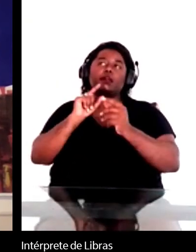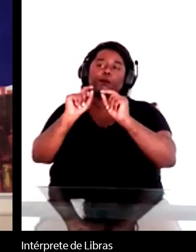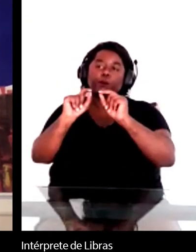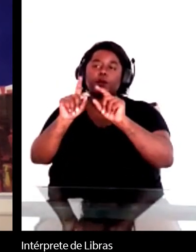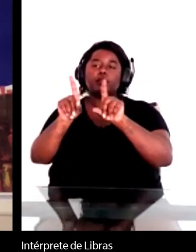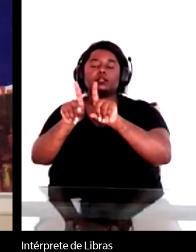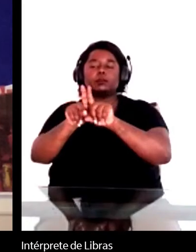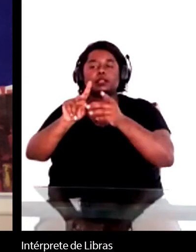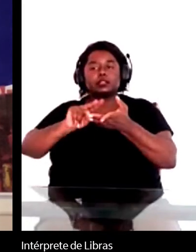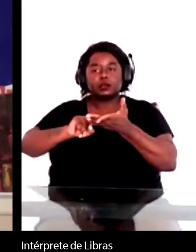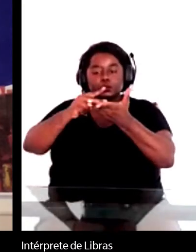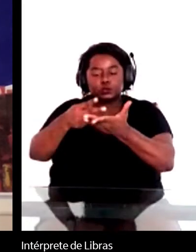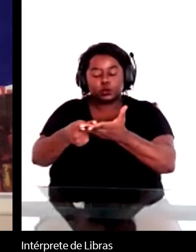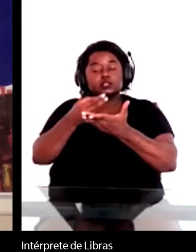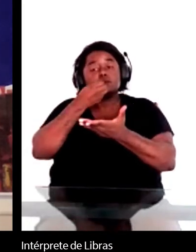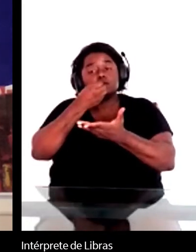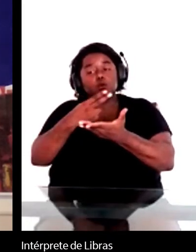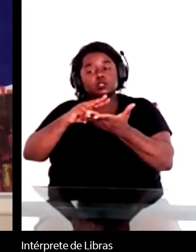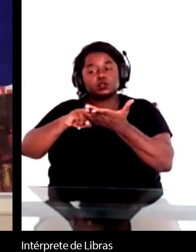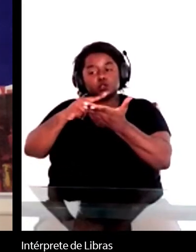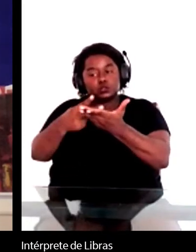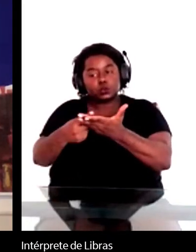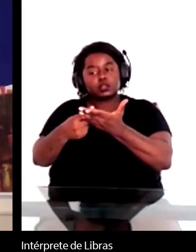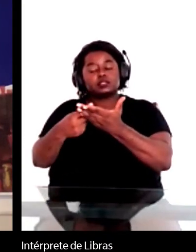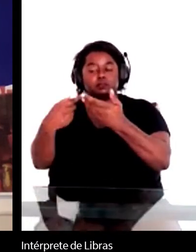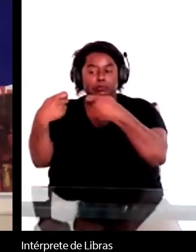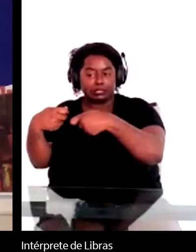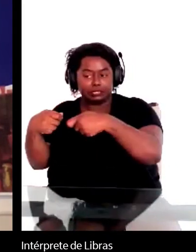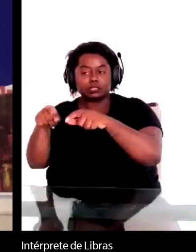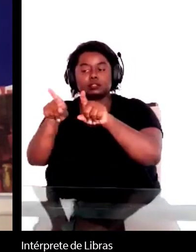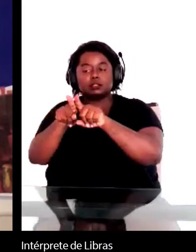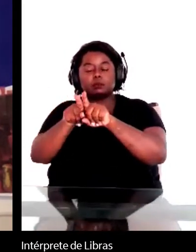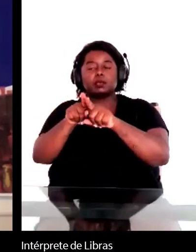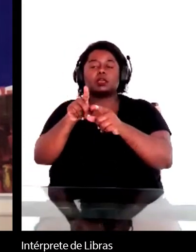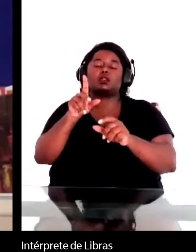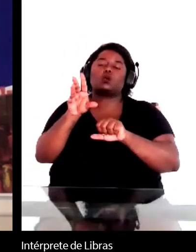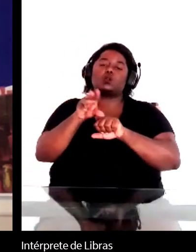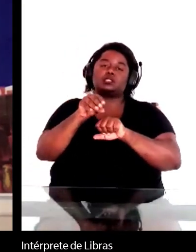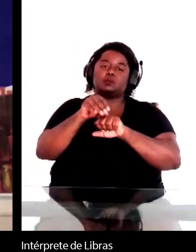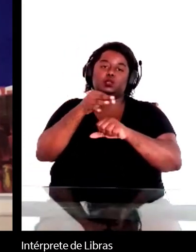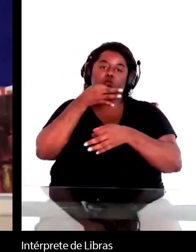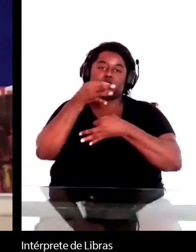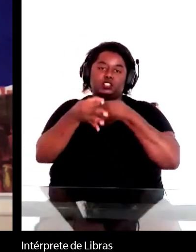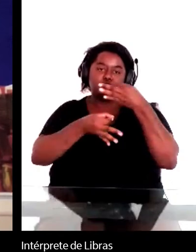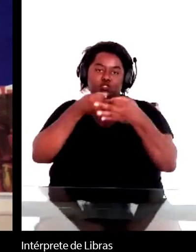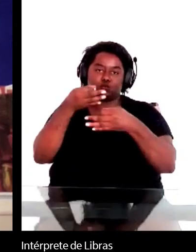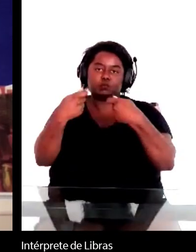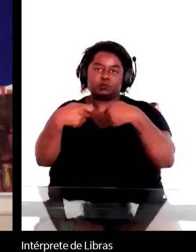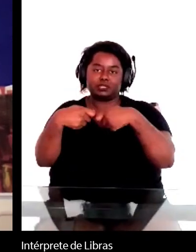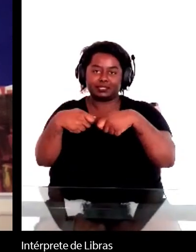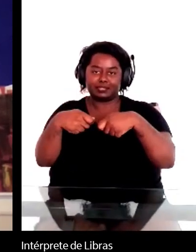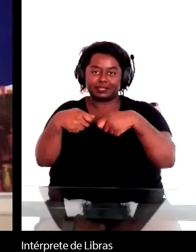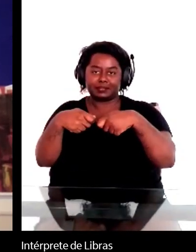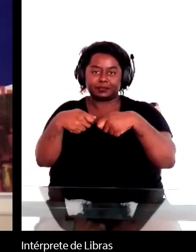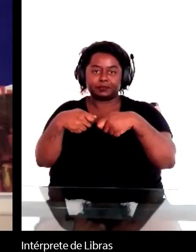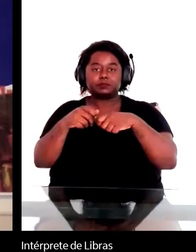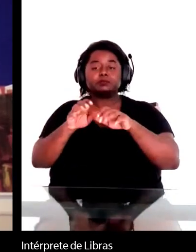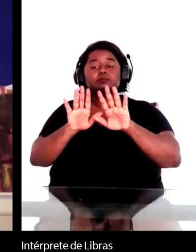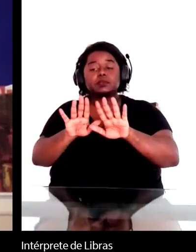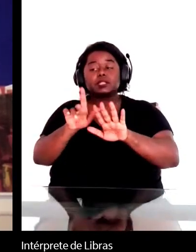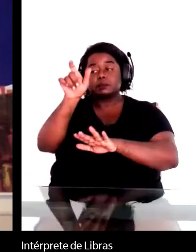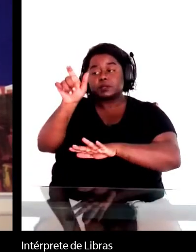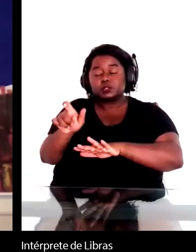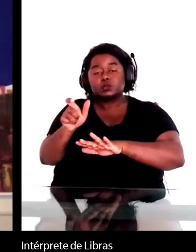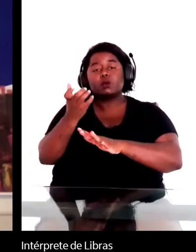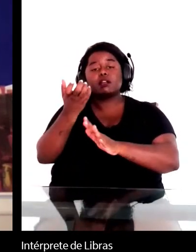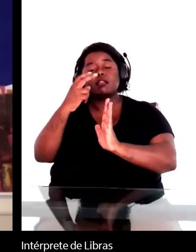e de conhecimento crítico. Agora, o leitor que quer ler coisas de Machado de